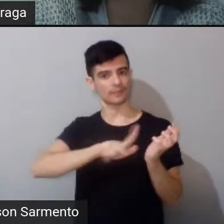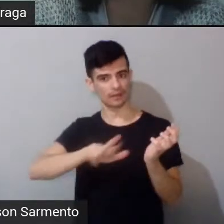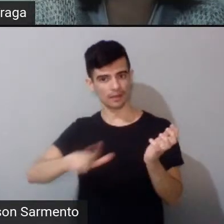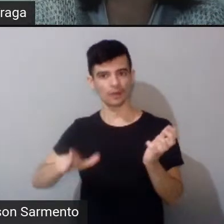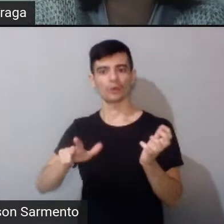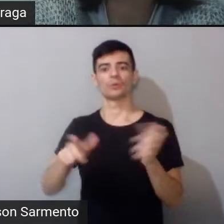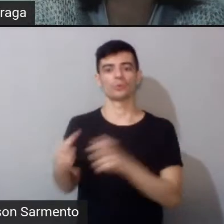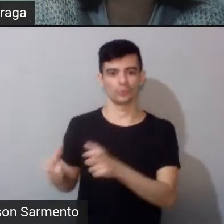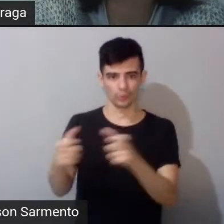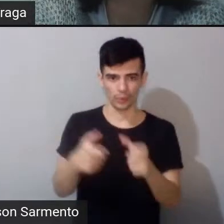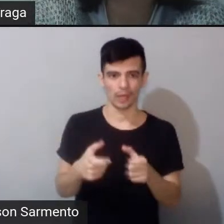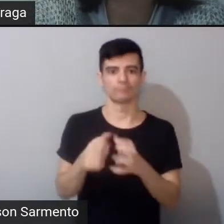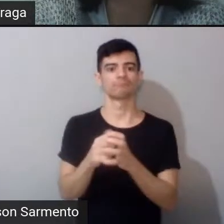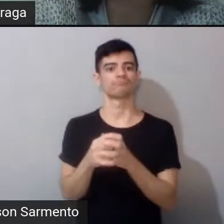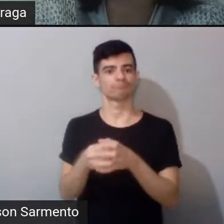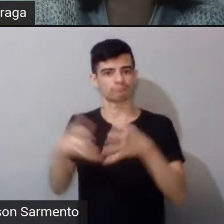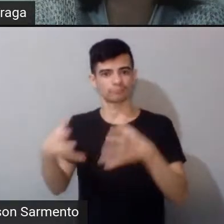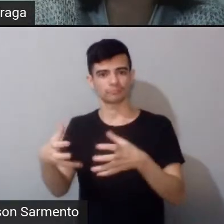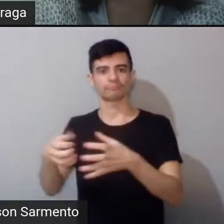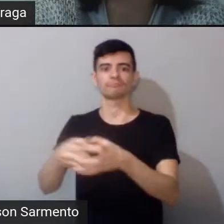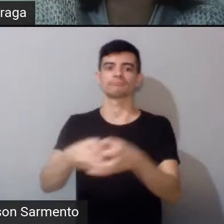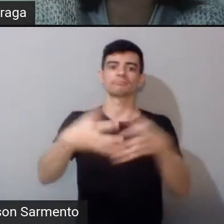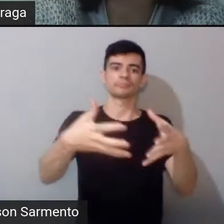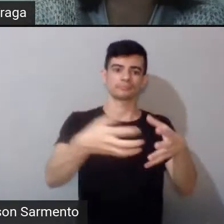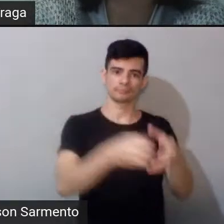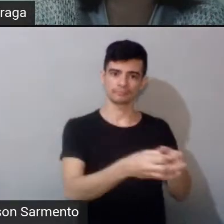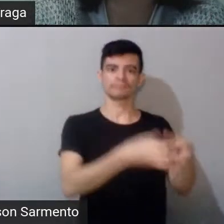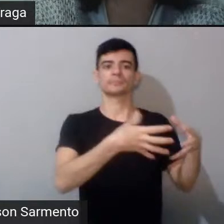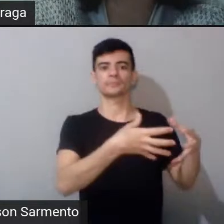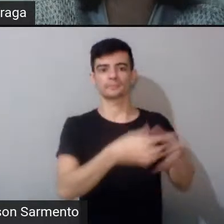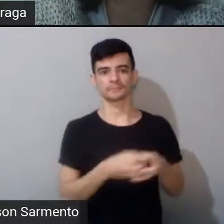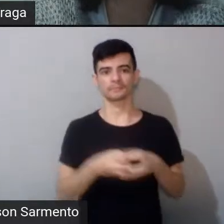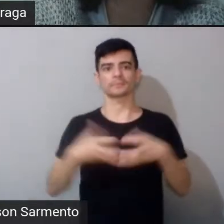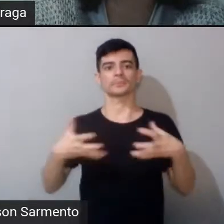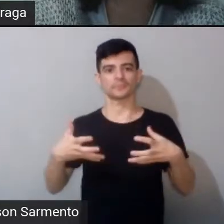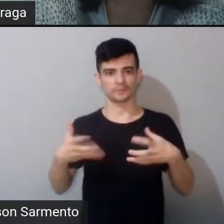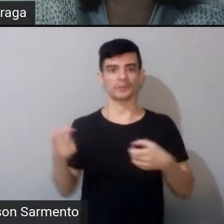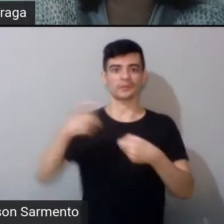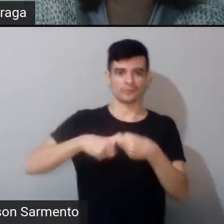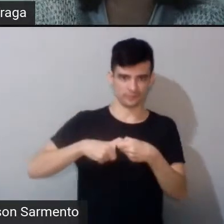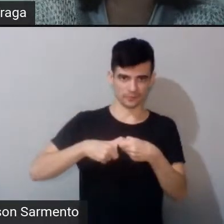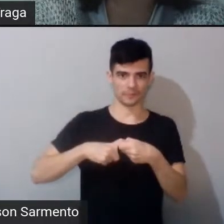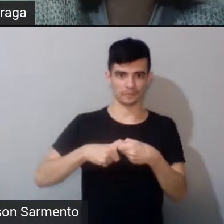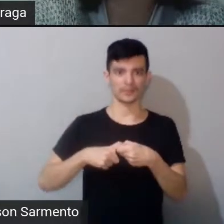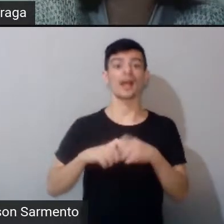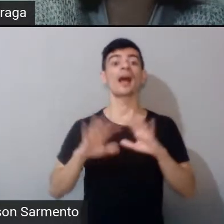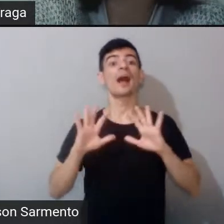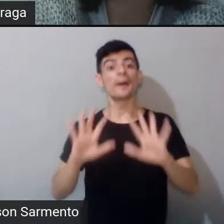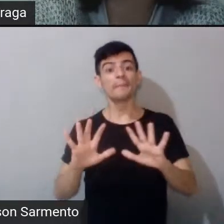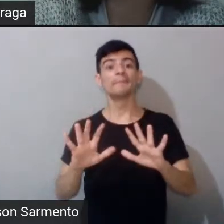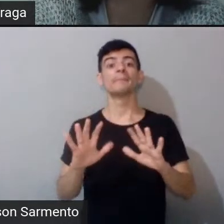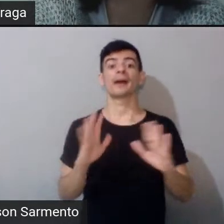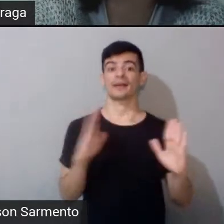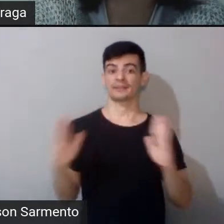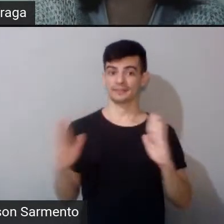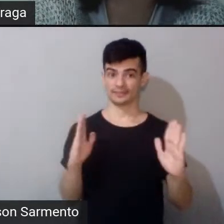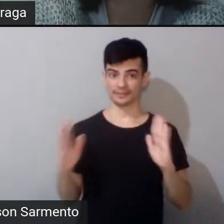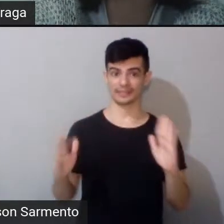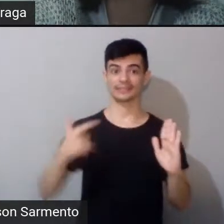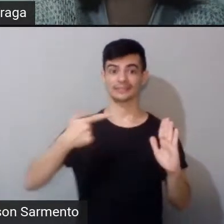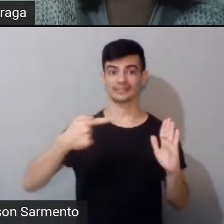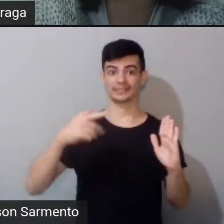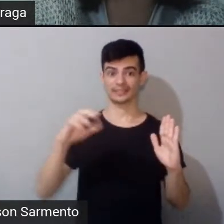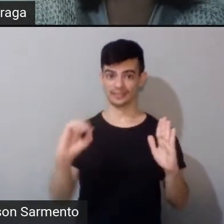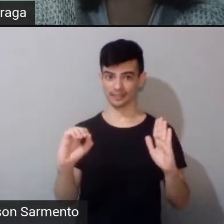chucurus, pancararu e por aí foi. E assim, para você ter uma ideia, na década de 70, praticamente